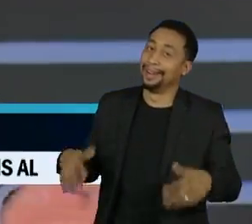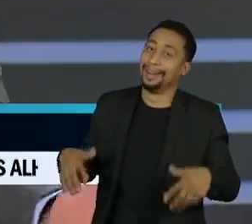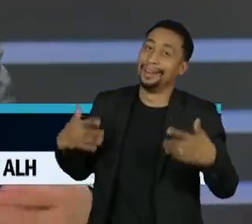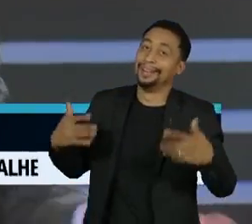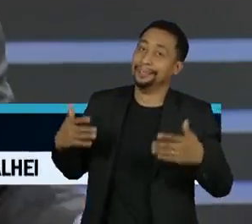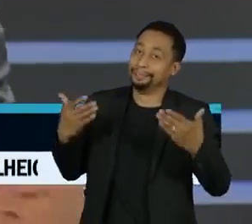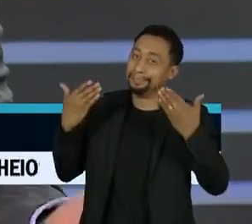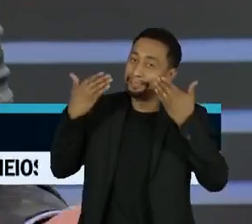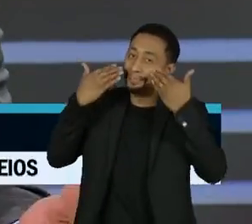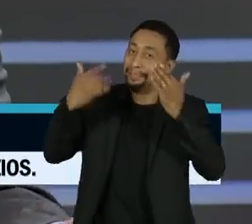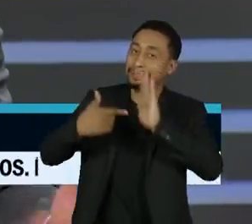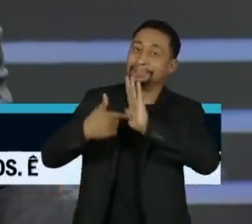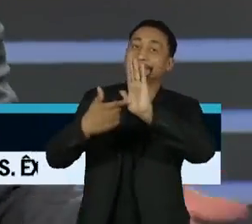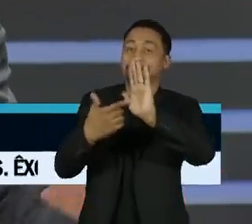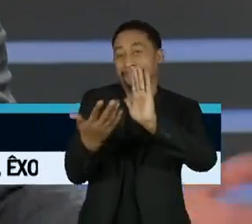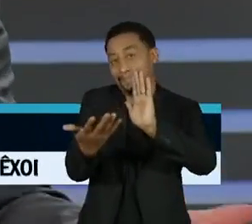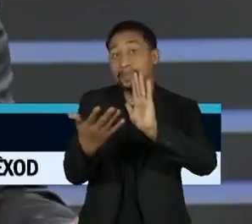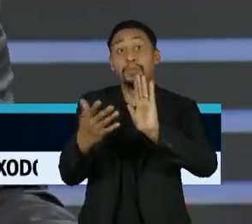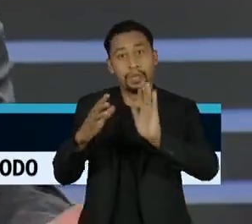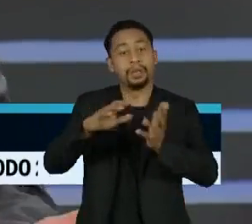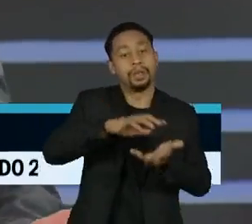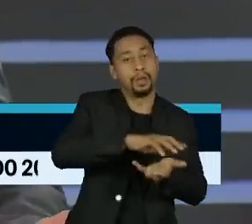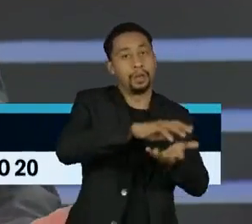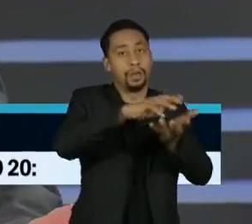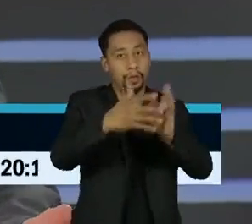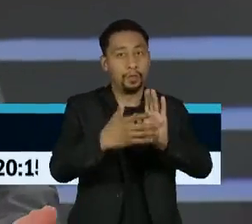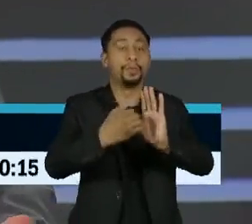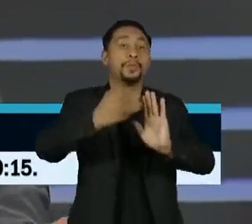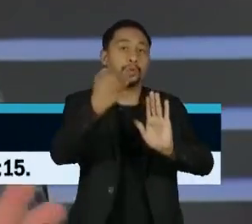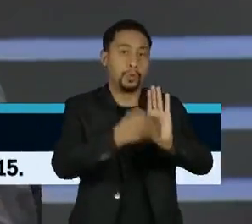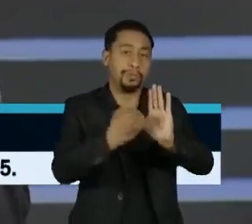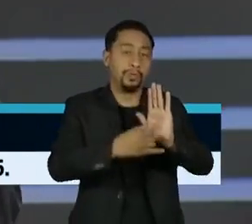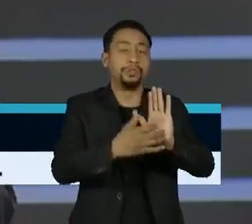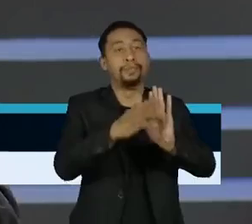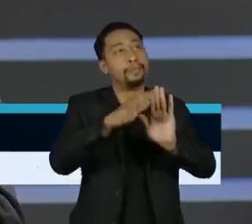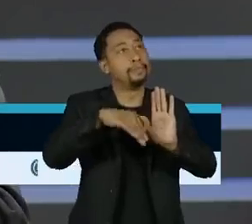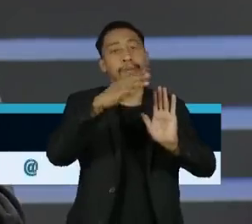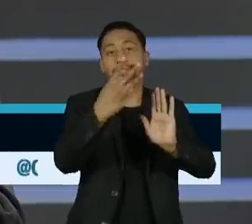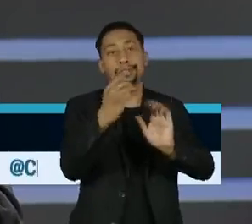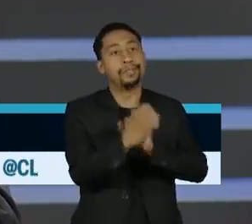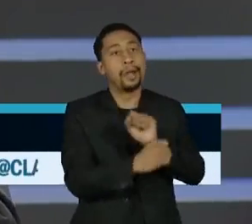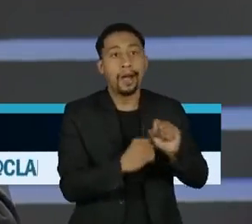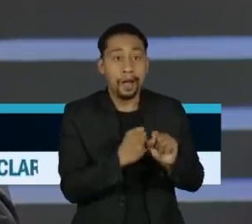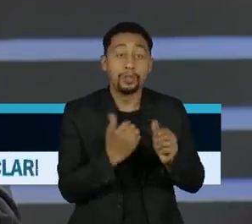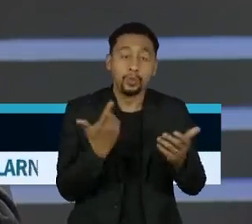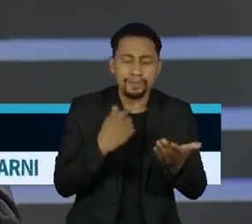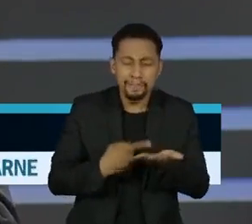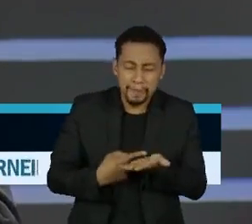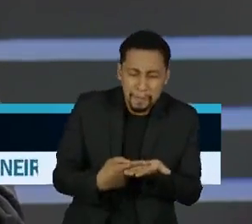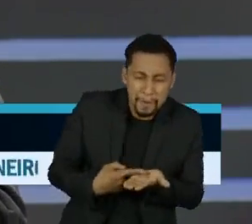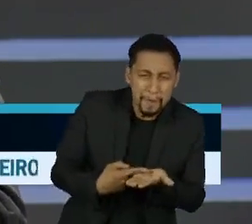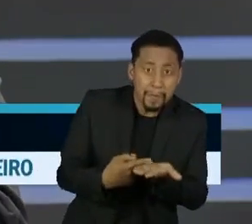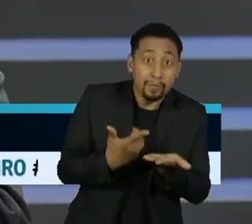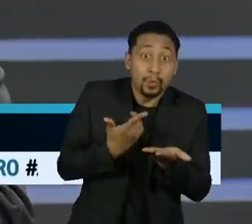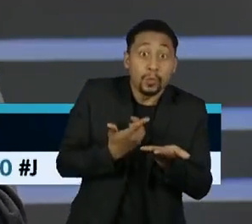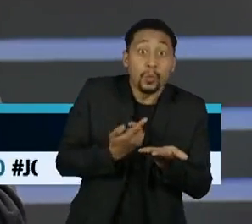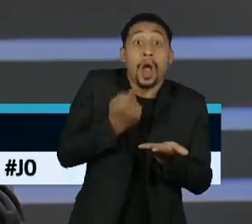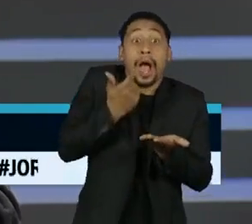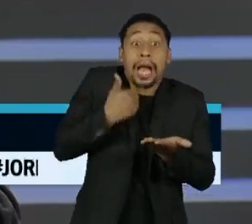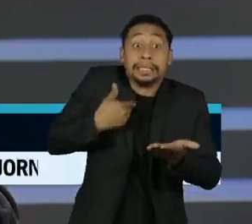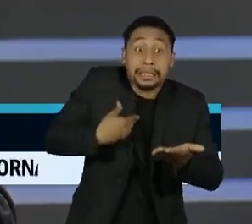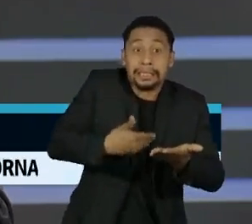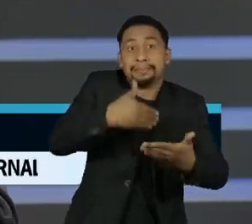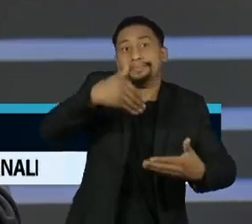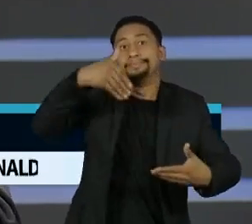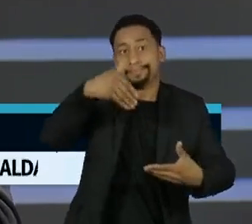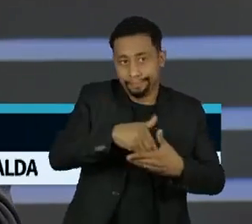mesma forma que a questão da reforma tributária está sendo discutida há três décadas e, finalmente, está chegando a um termo. Agora, vai depender